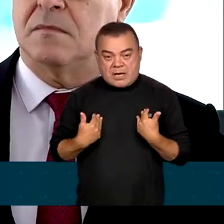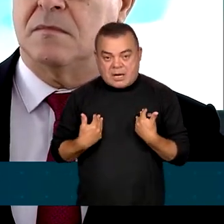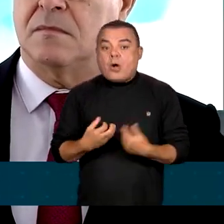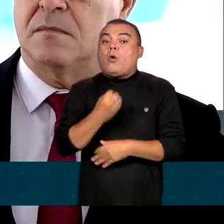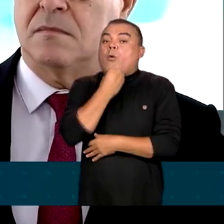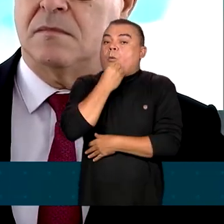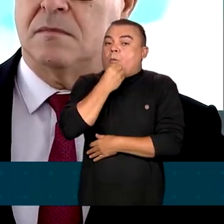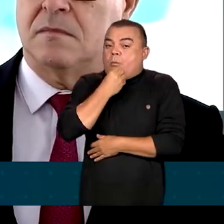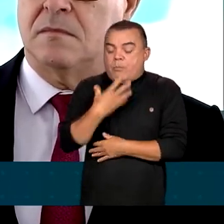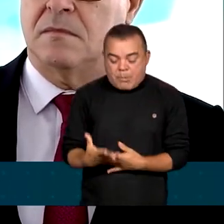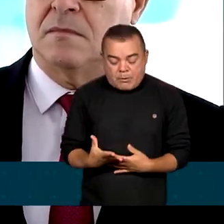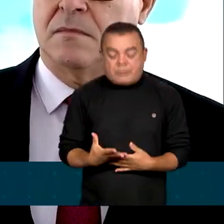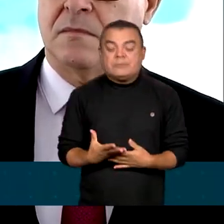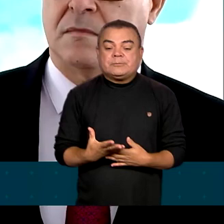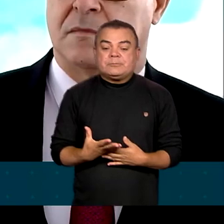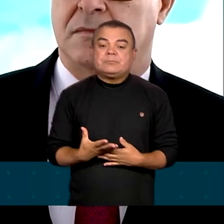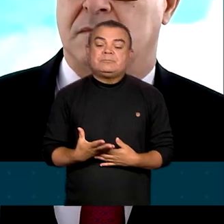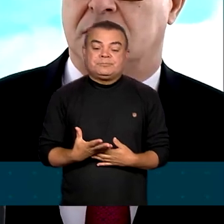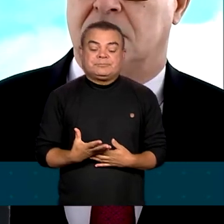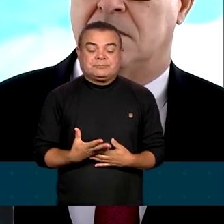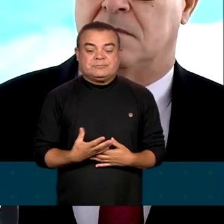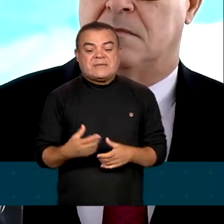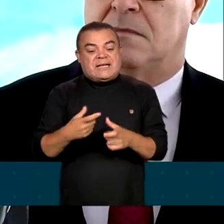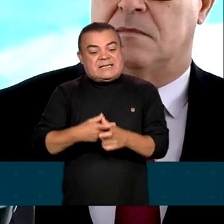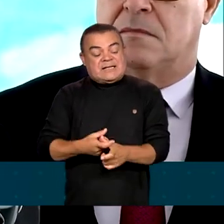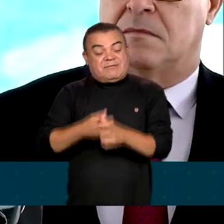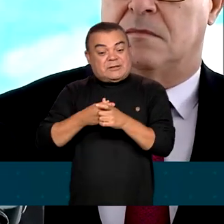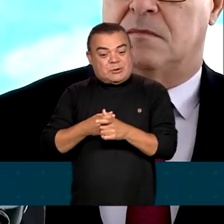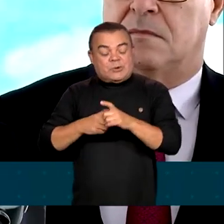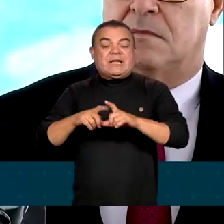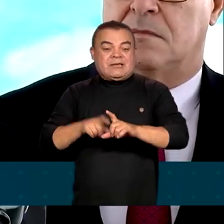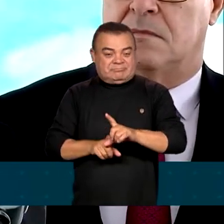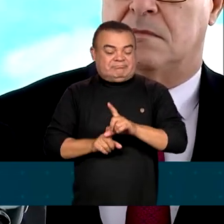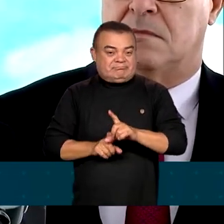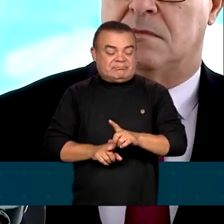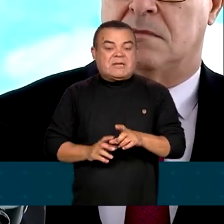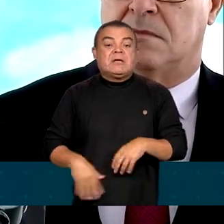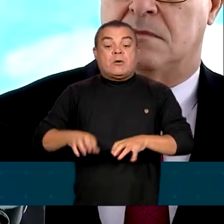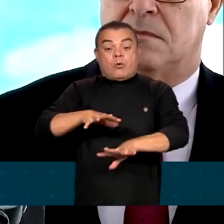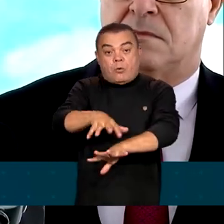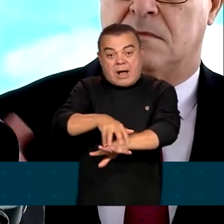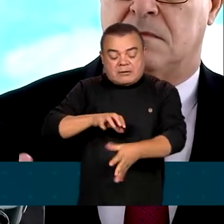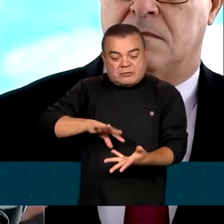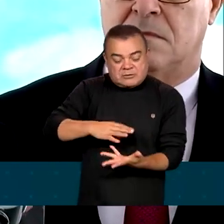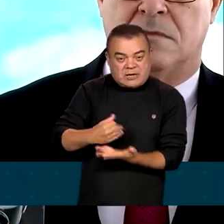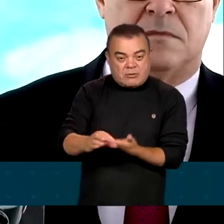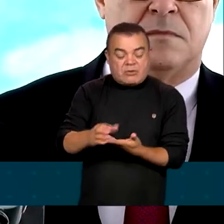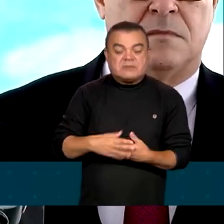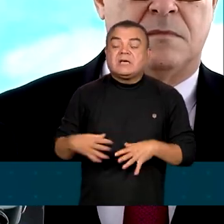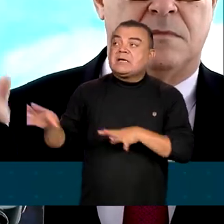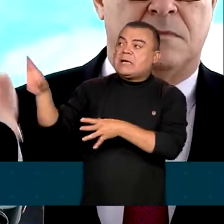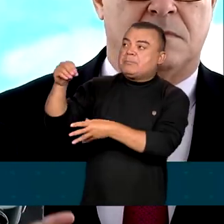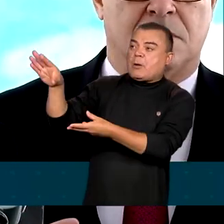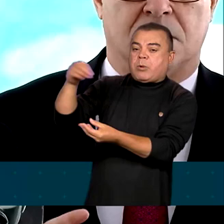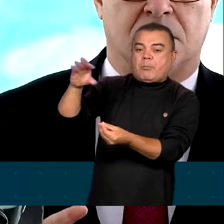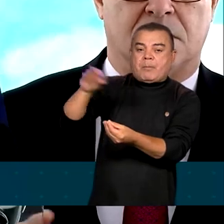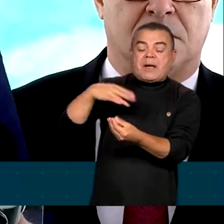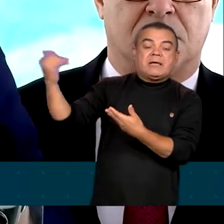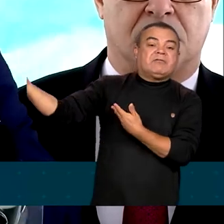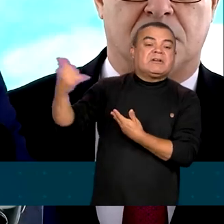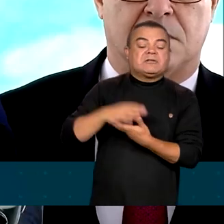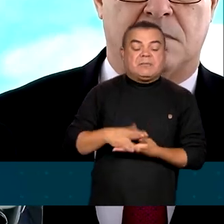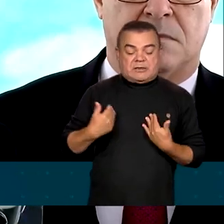devedor o Brasil, nesse caso, o agronegócio, captar dinheiro lá fora com juros bastante acessíveis. Para quê?